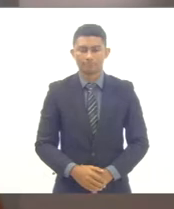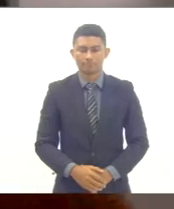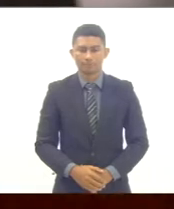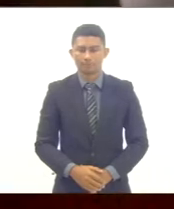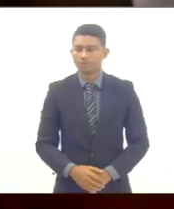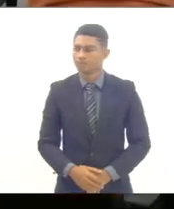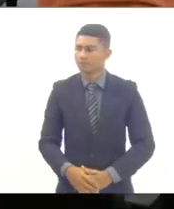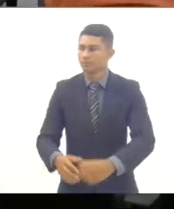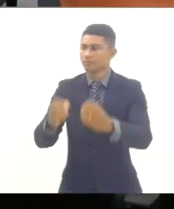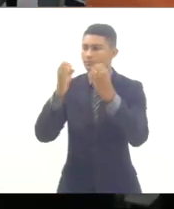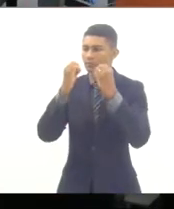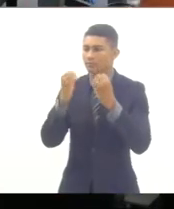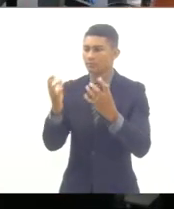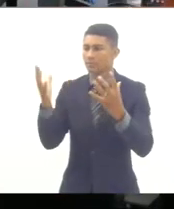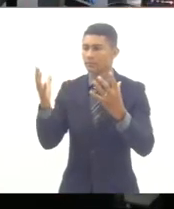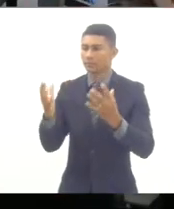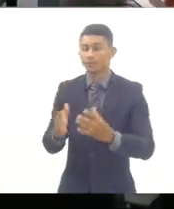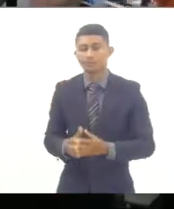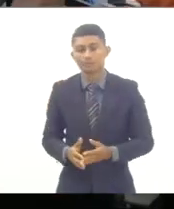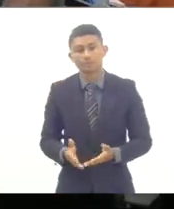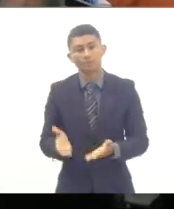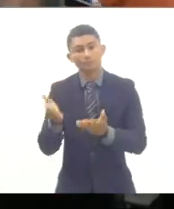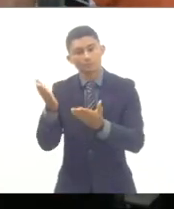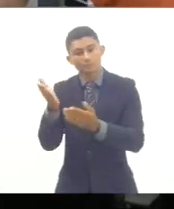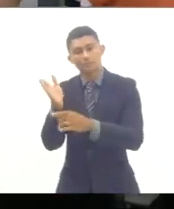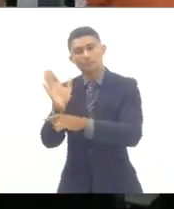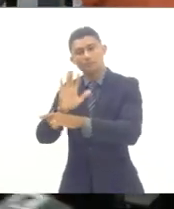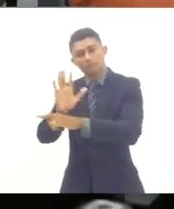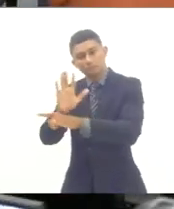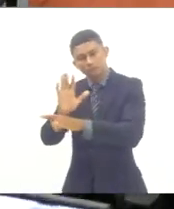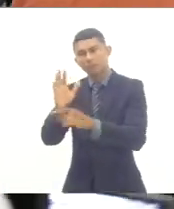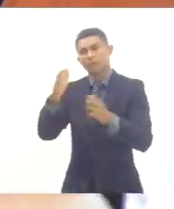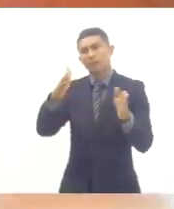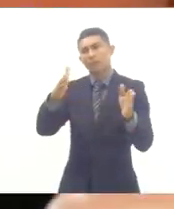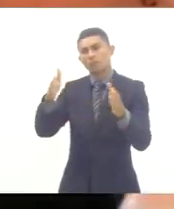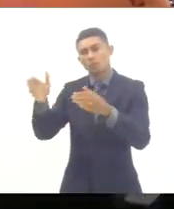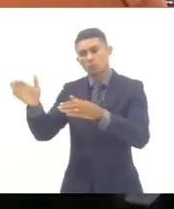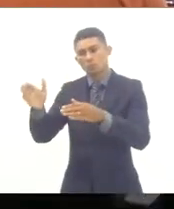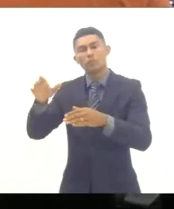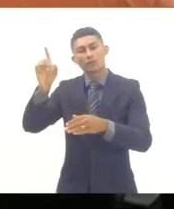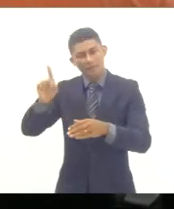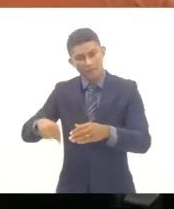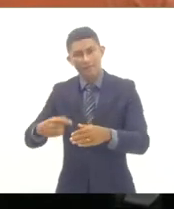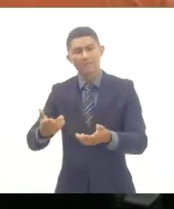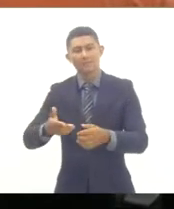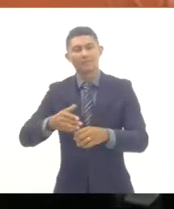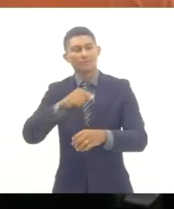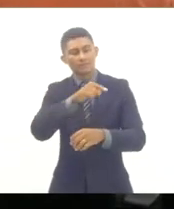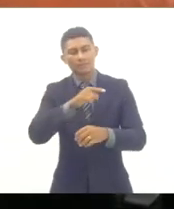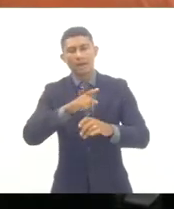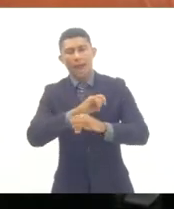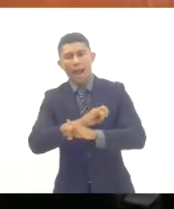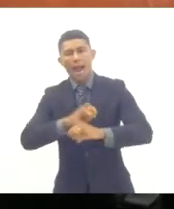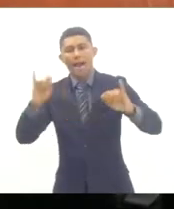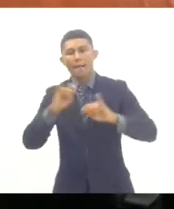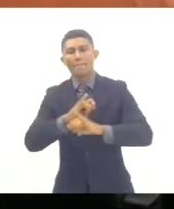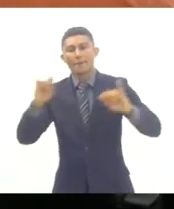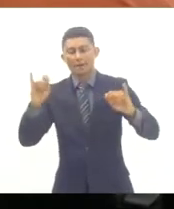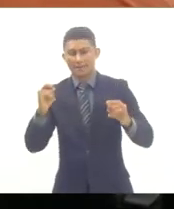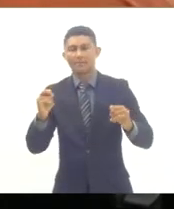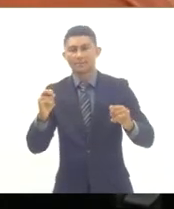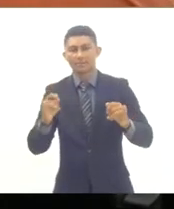Muito bom. Esse foi o vídeo que está produzido pela campanha nacional pelo direito à educação,